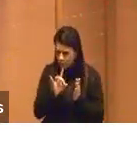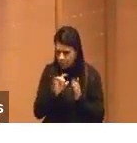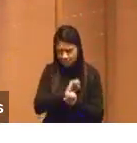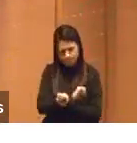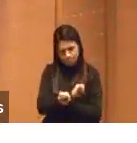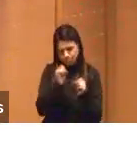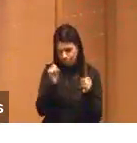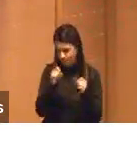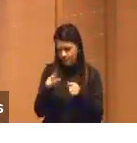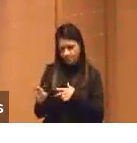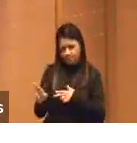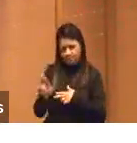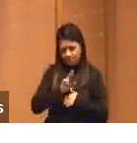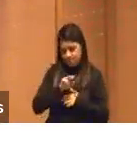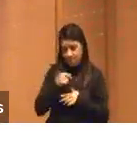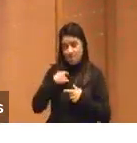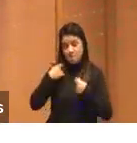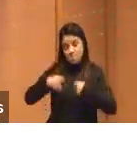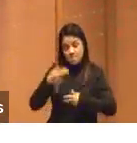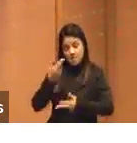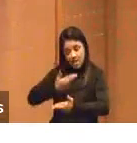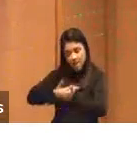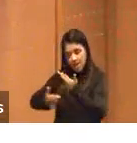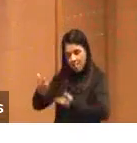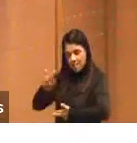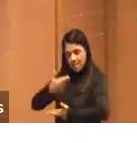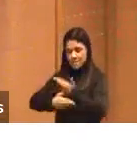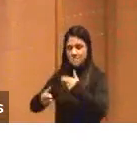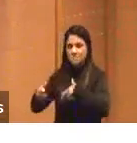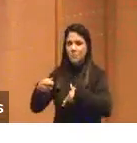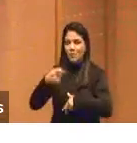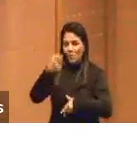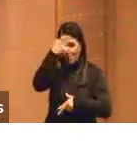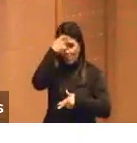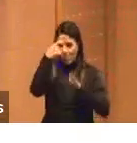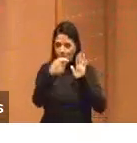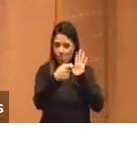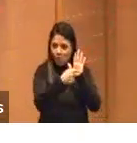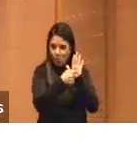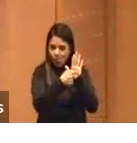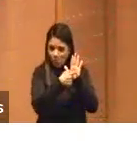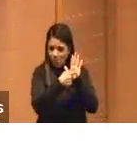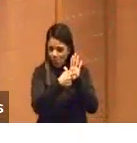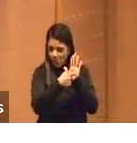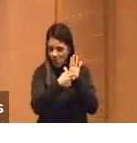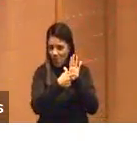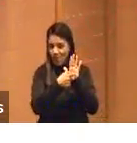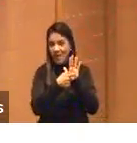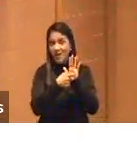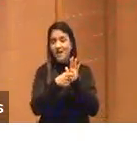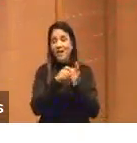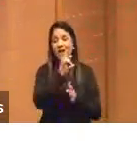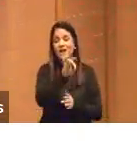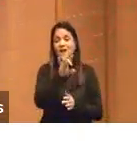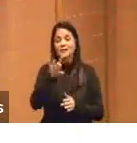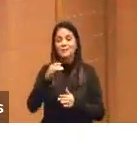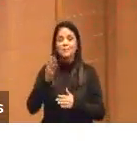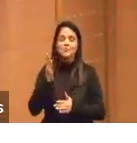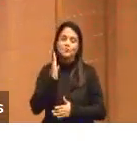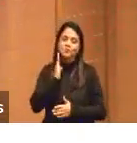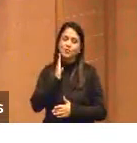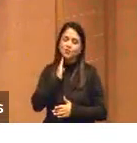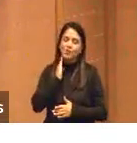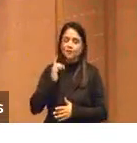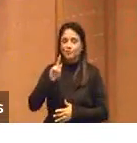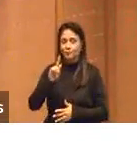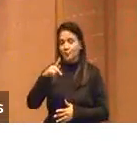depende da relação que a gente estabelece com essa máquina, ou seja, a Santa Ela fala, cada um tem o chat GPT que merece.